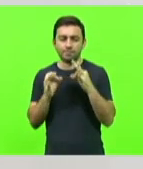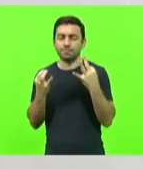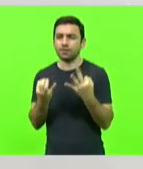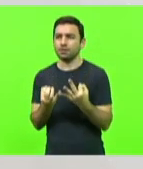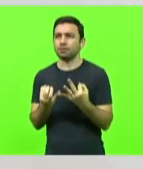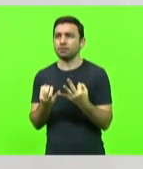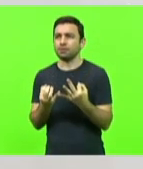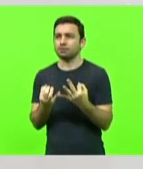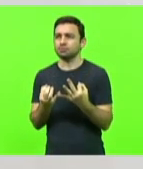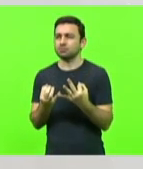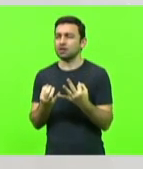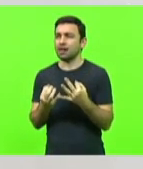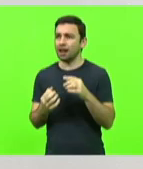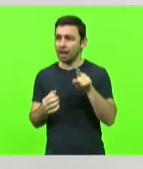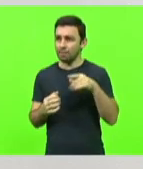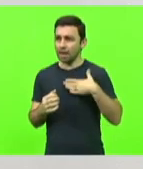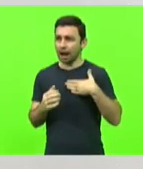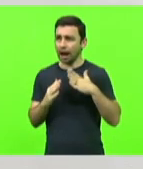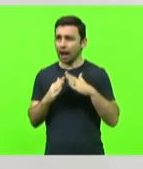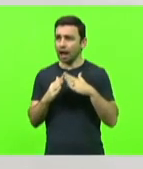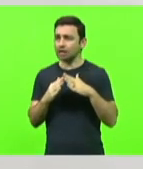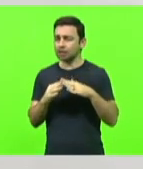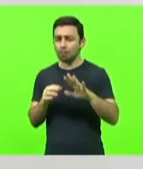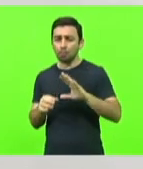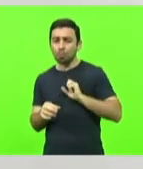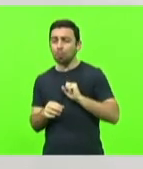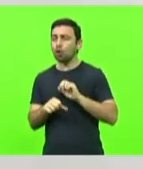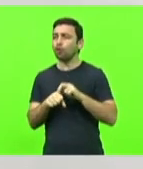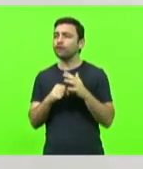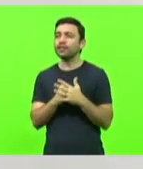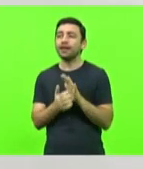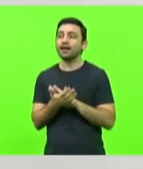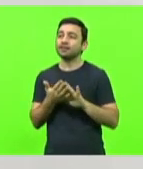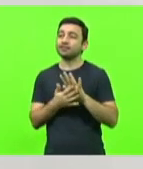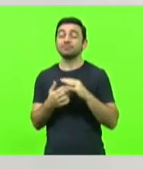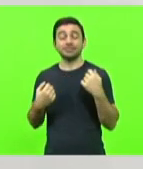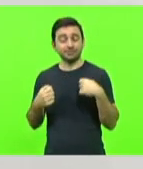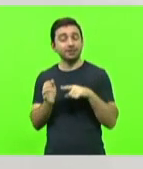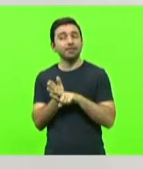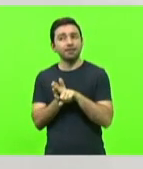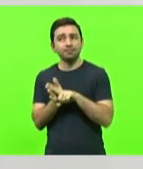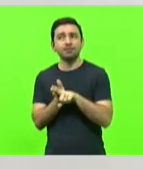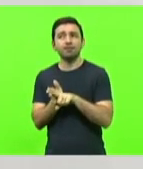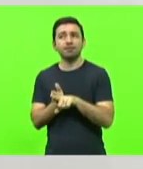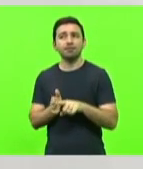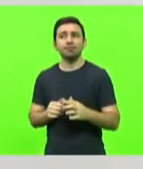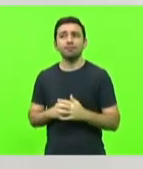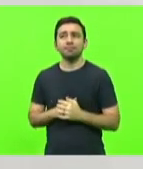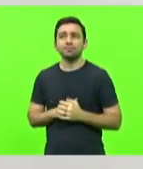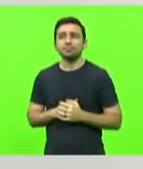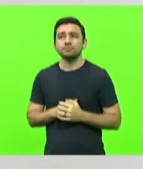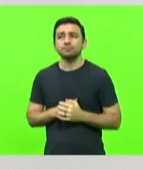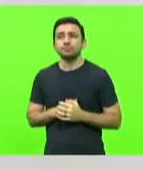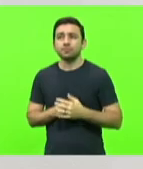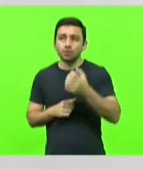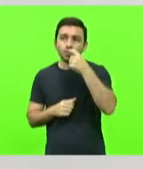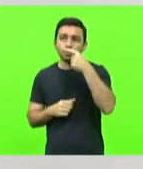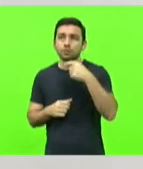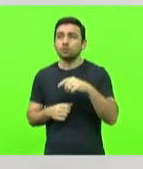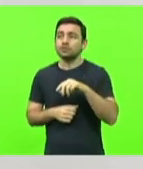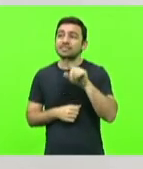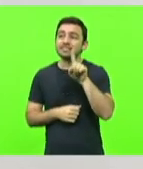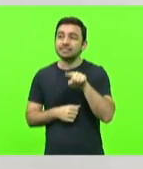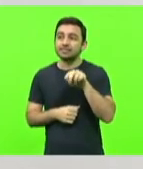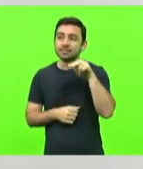lá em casa ninguém pegou Covid, tá, então é algo que realmente tem que ser analisado, nós tomamos lá o zinco,